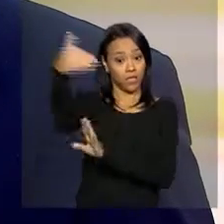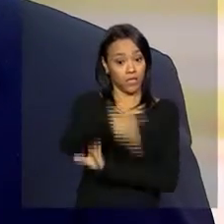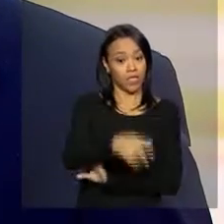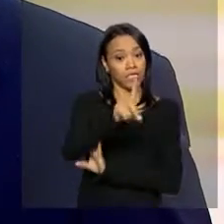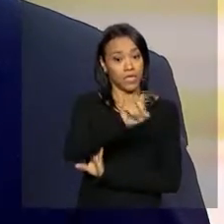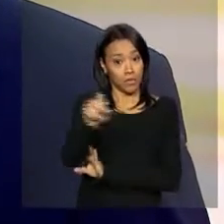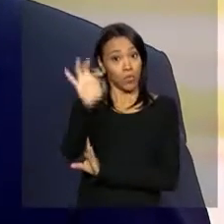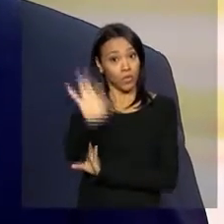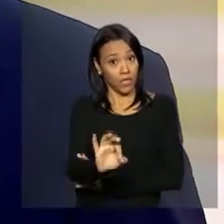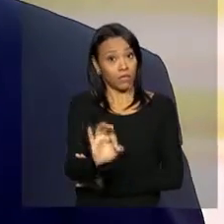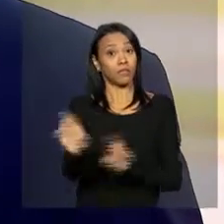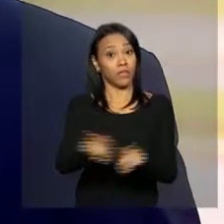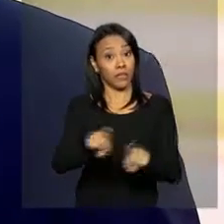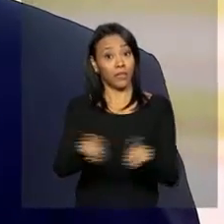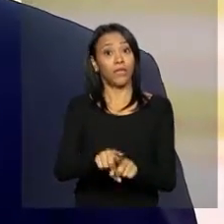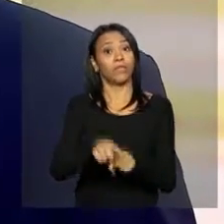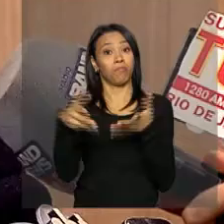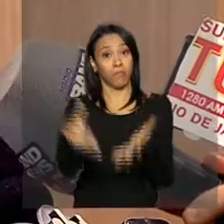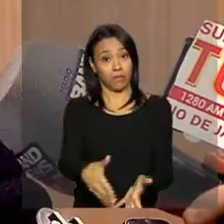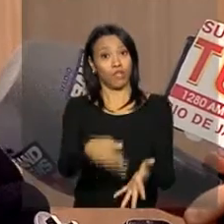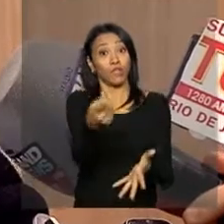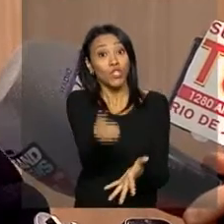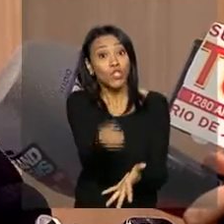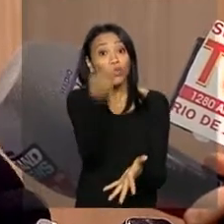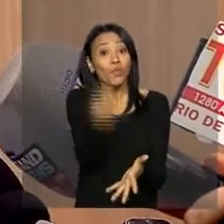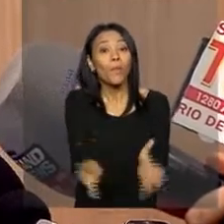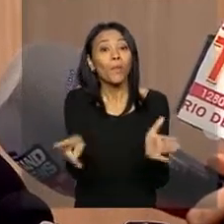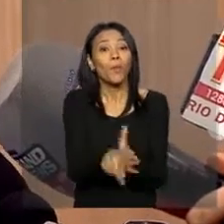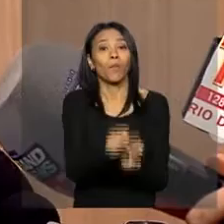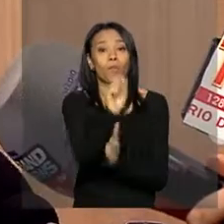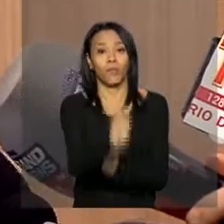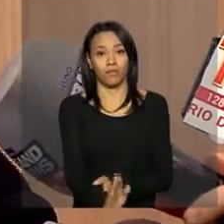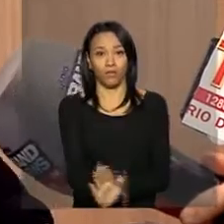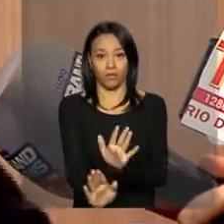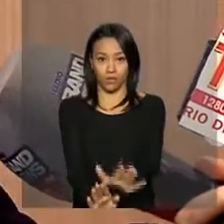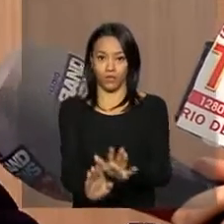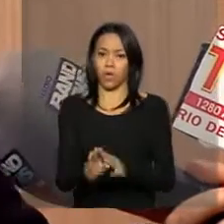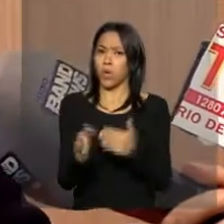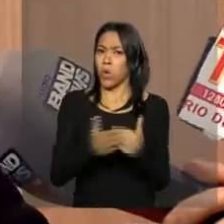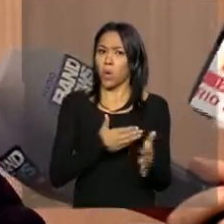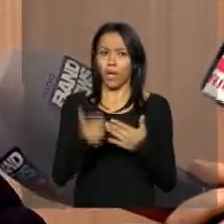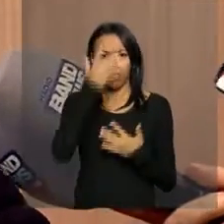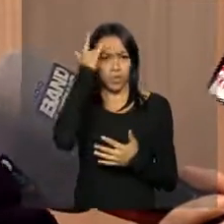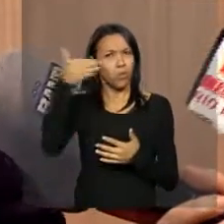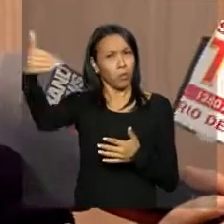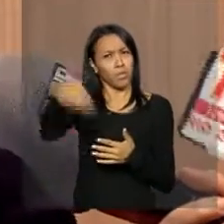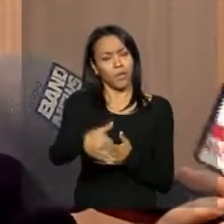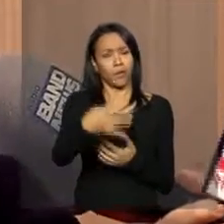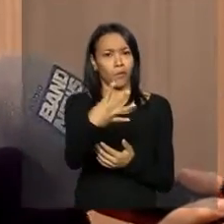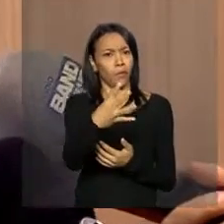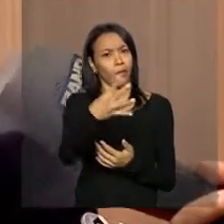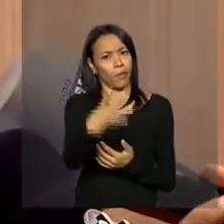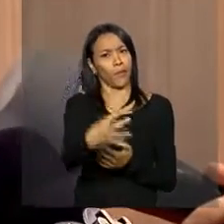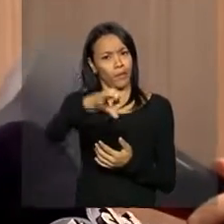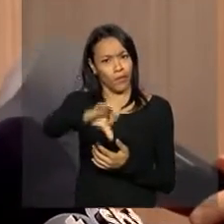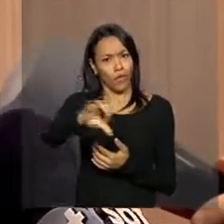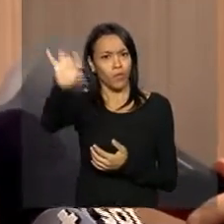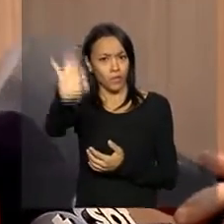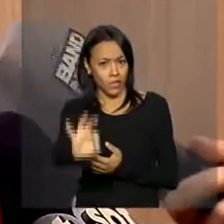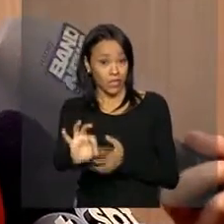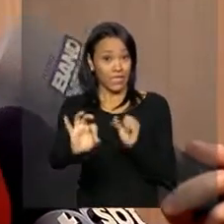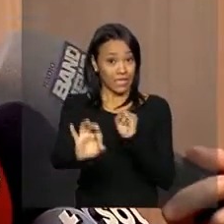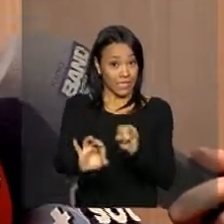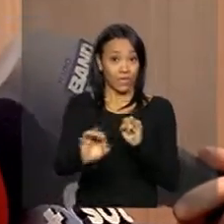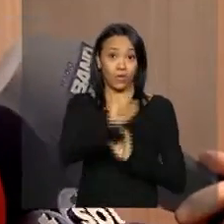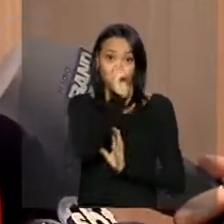de participação de capital brasileiro. Em resumo, qualquer estrangeiro pode ter até 49%. Se o Brasil possuir algum